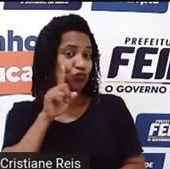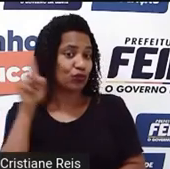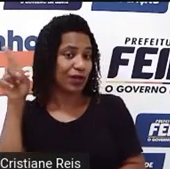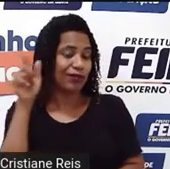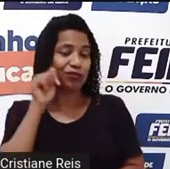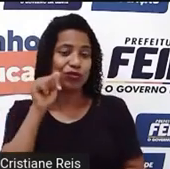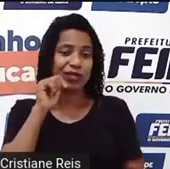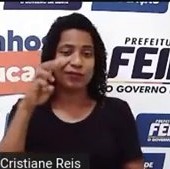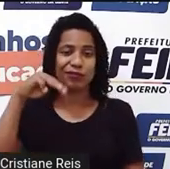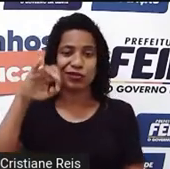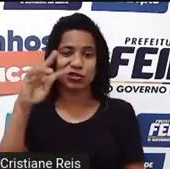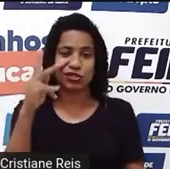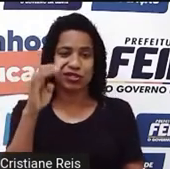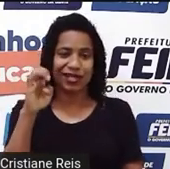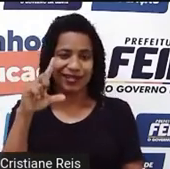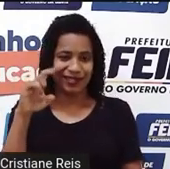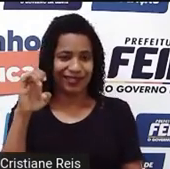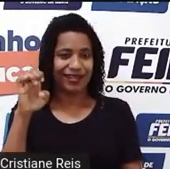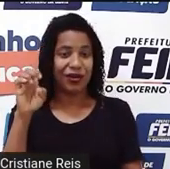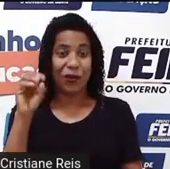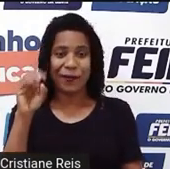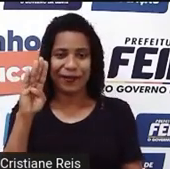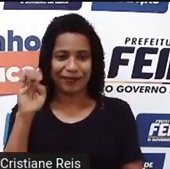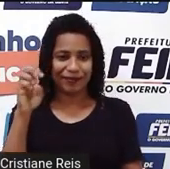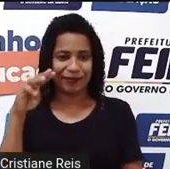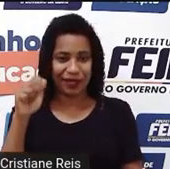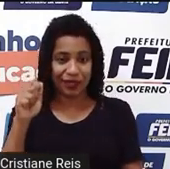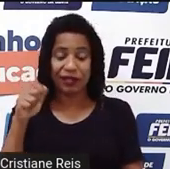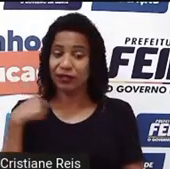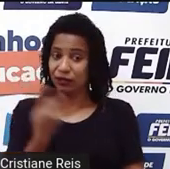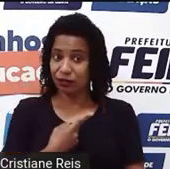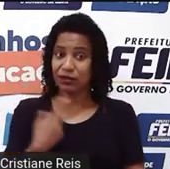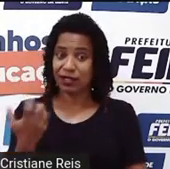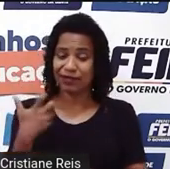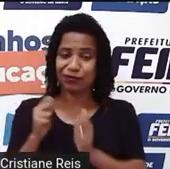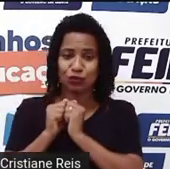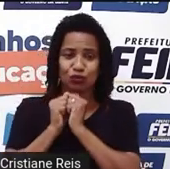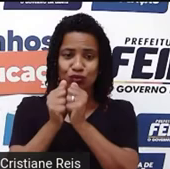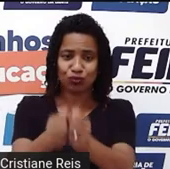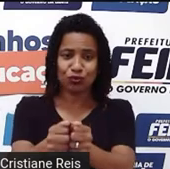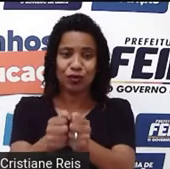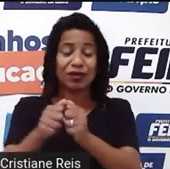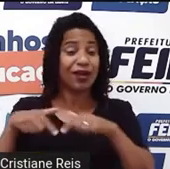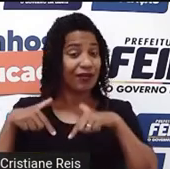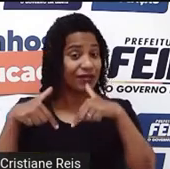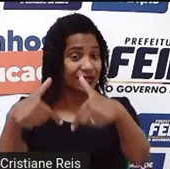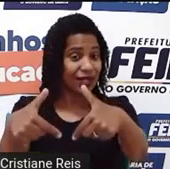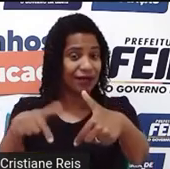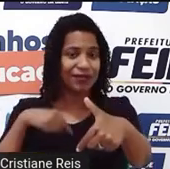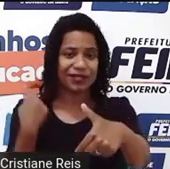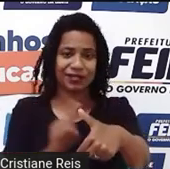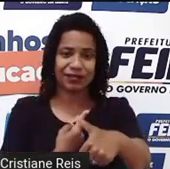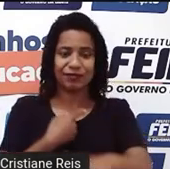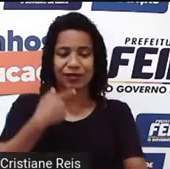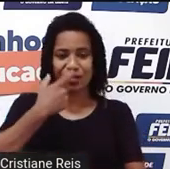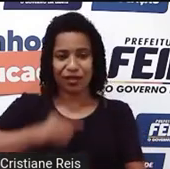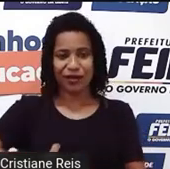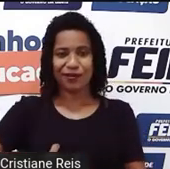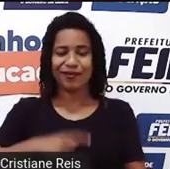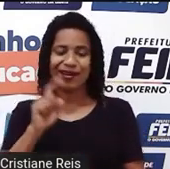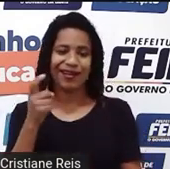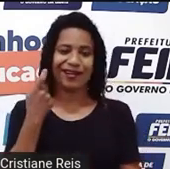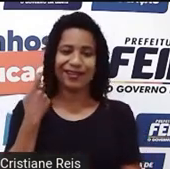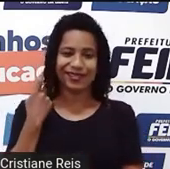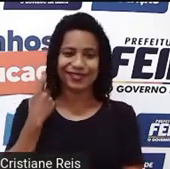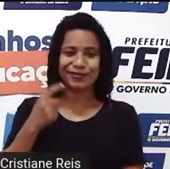nos diz que se queremos chegar a algum lugar juntos, devemos estar dispostos a dizer quem somos. Eu sou a ex-primeira-dama dos